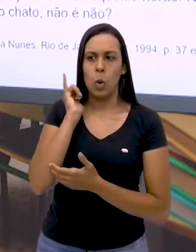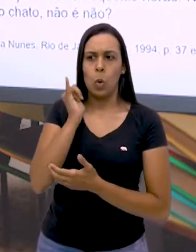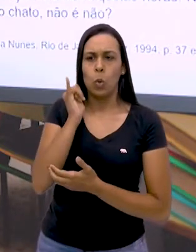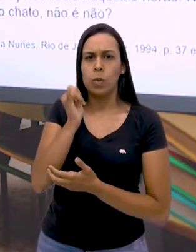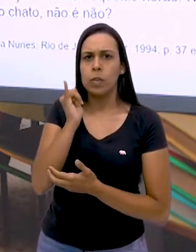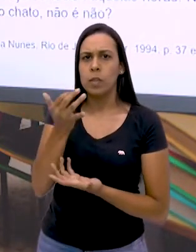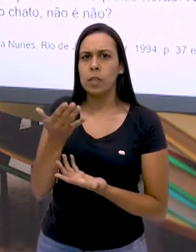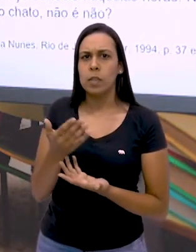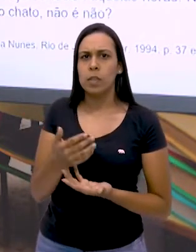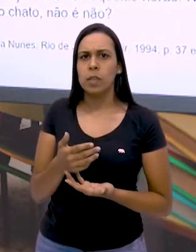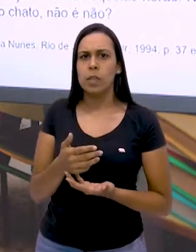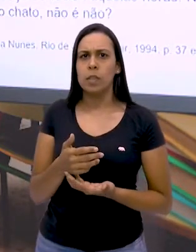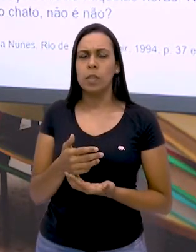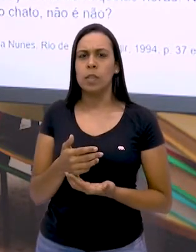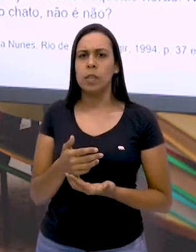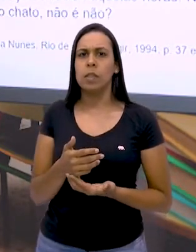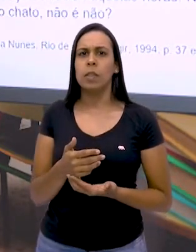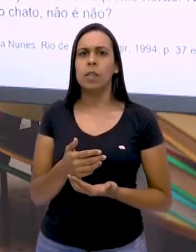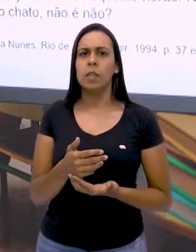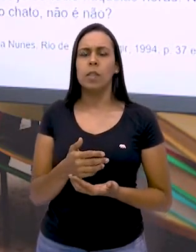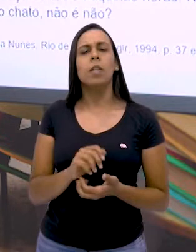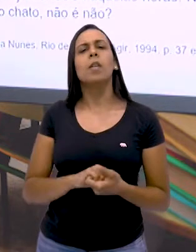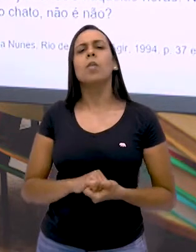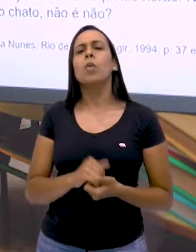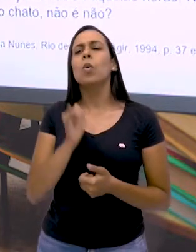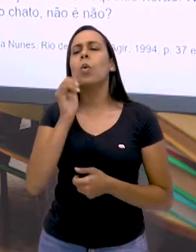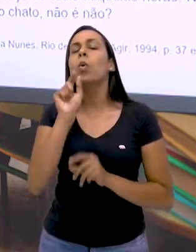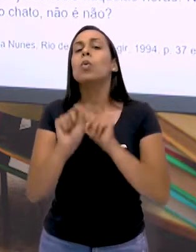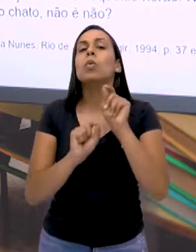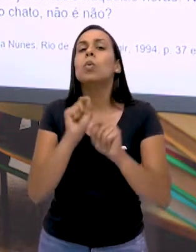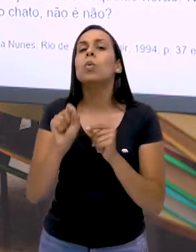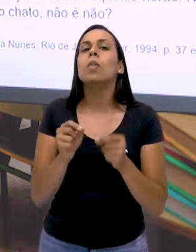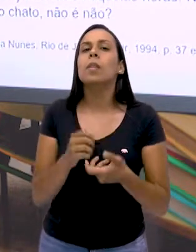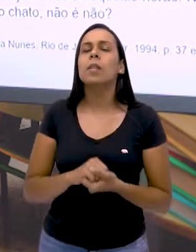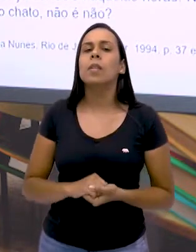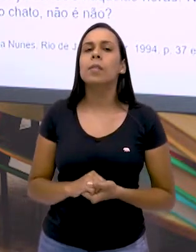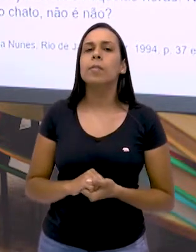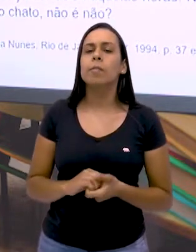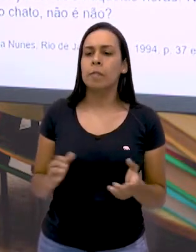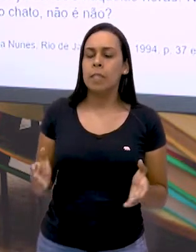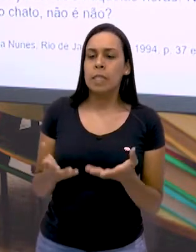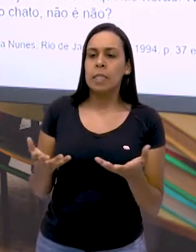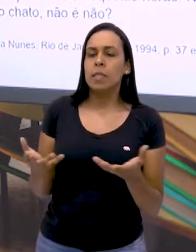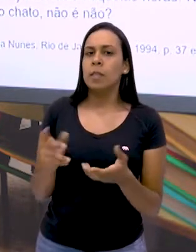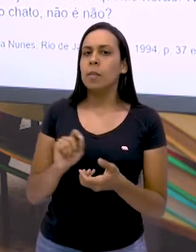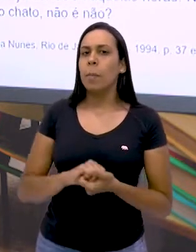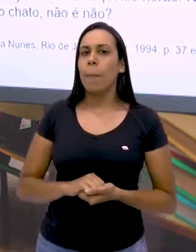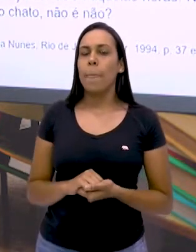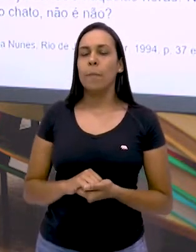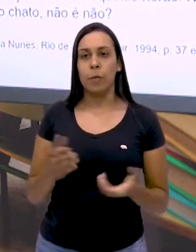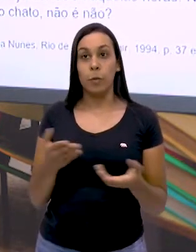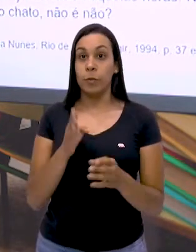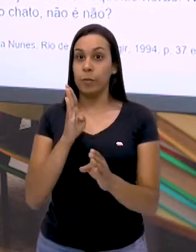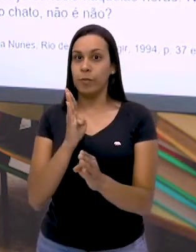Essa menina fala de que esse relato? Traz o que? Que expectativa nos traz? Vamos descobrir?